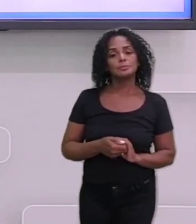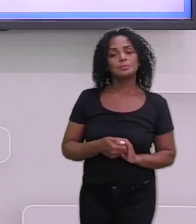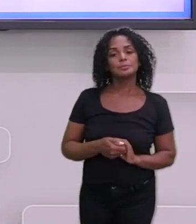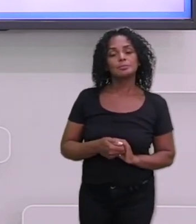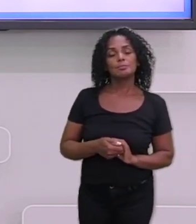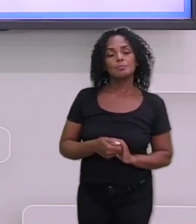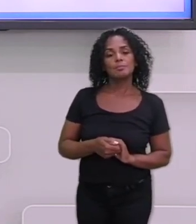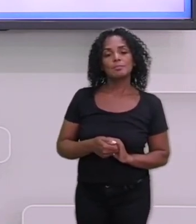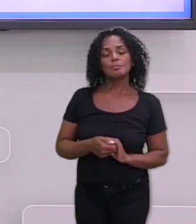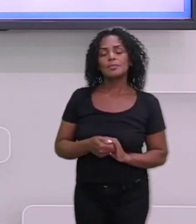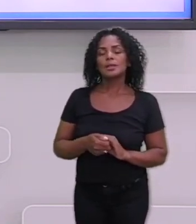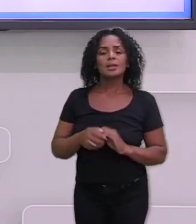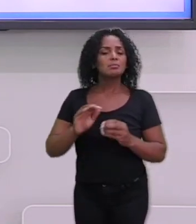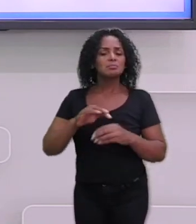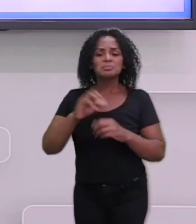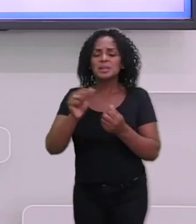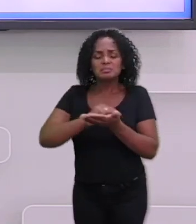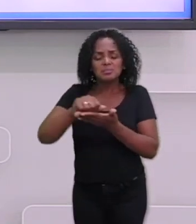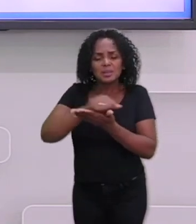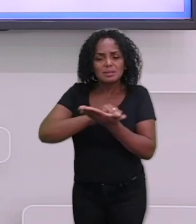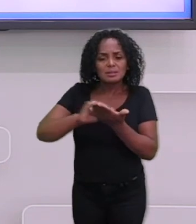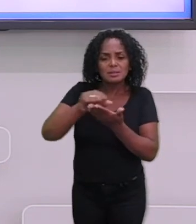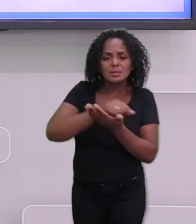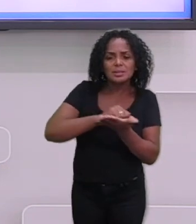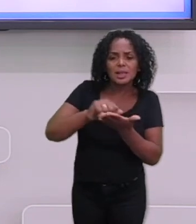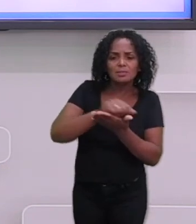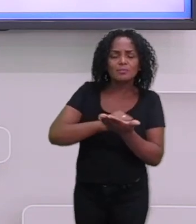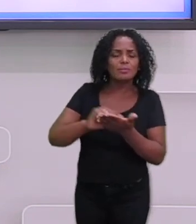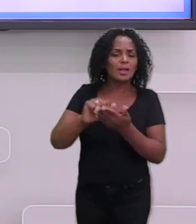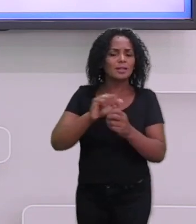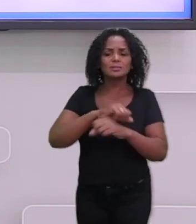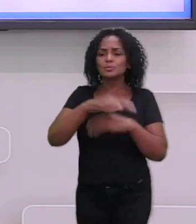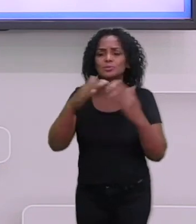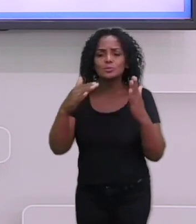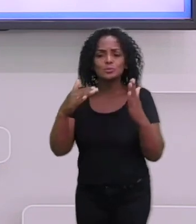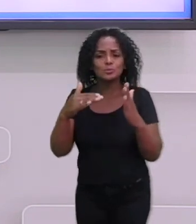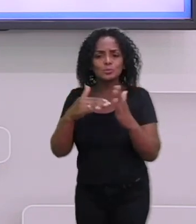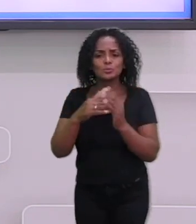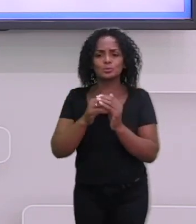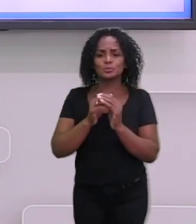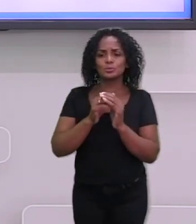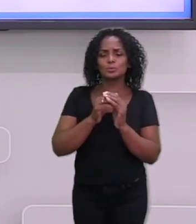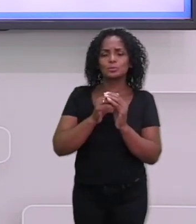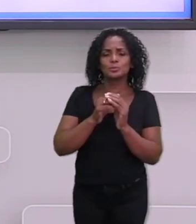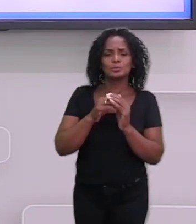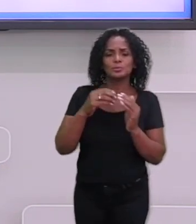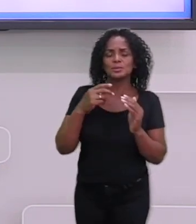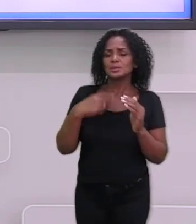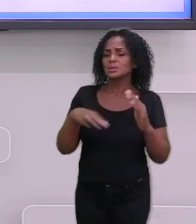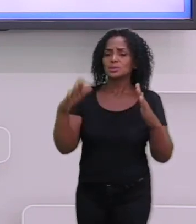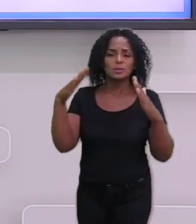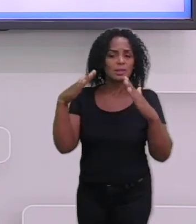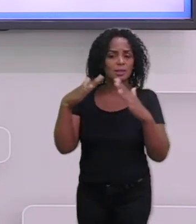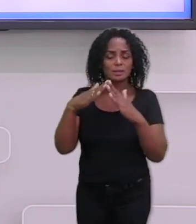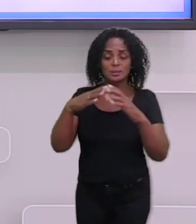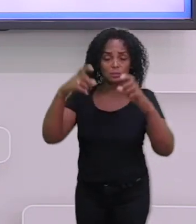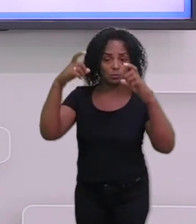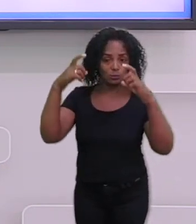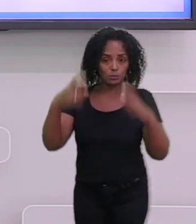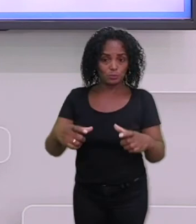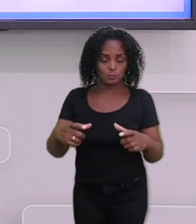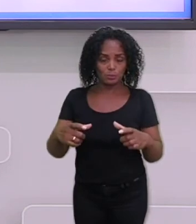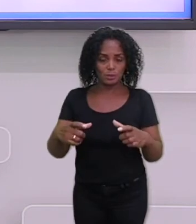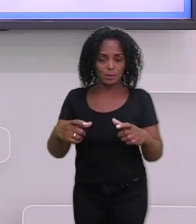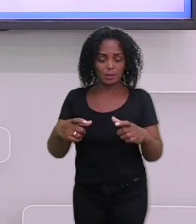Calhas devem ser limpas e também lajes. E, se na sua casa tem algum ambiente, algum lugar que você